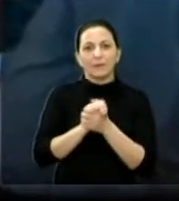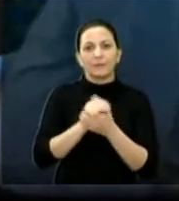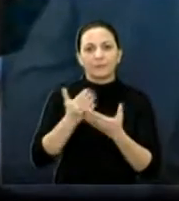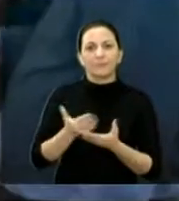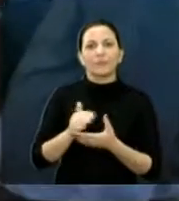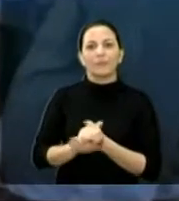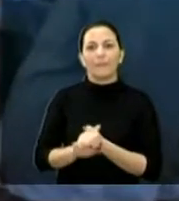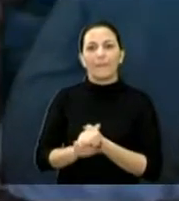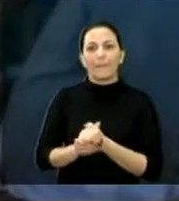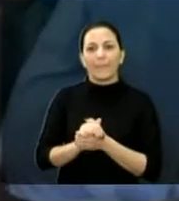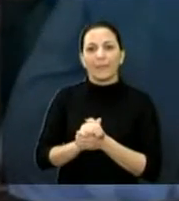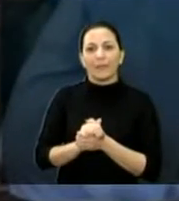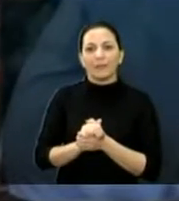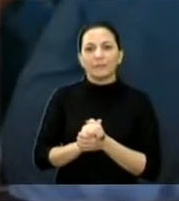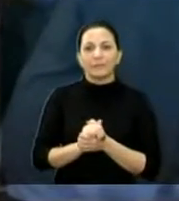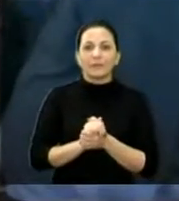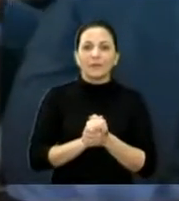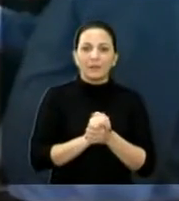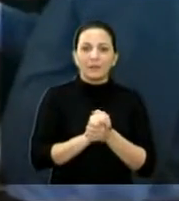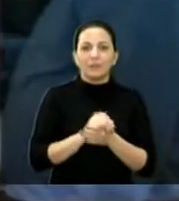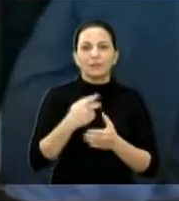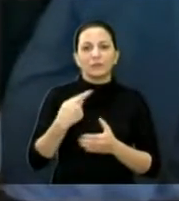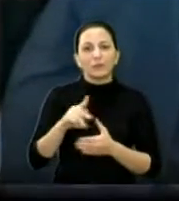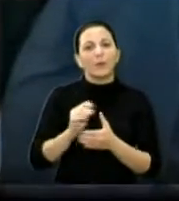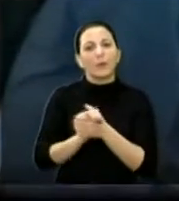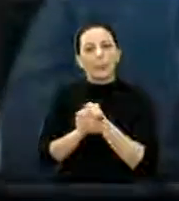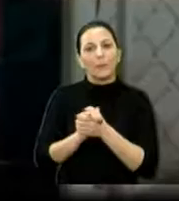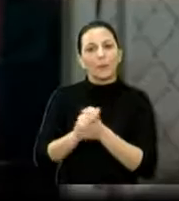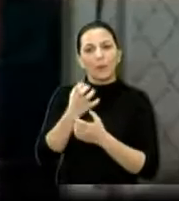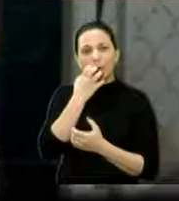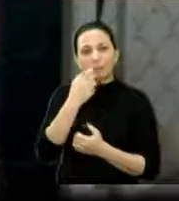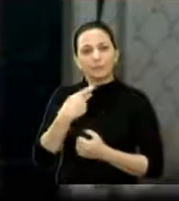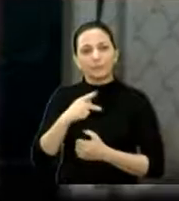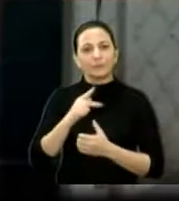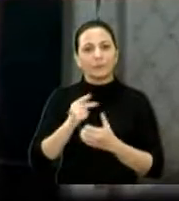É isso mesmo, eu agradeço pelo seu apoio, por você ter vindo aqui trazer o cãozinho, tá?